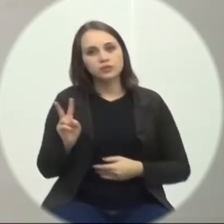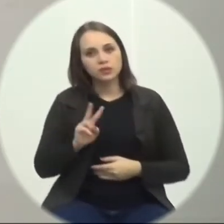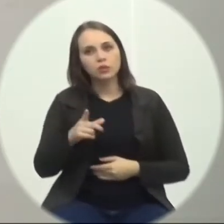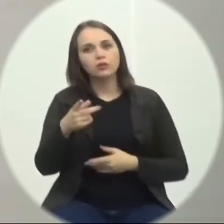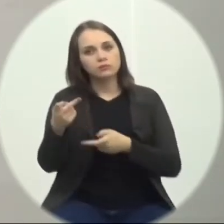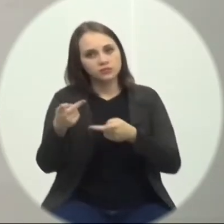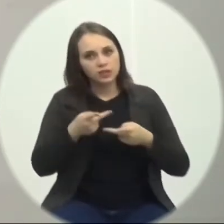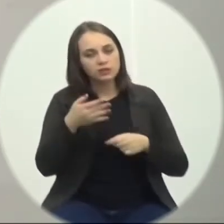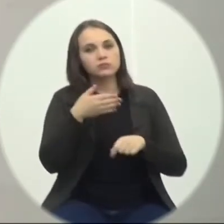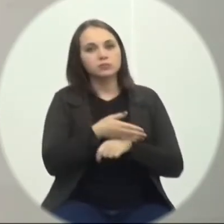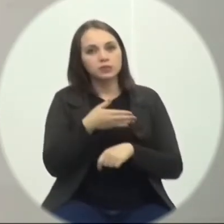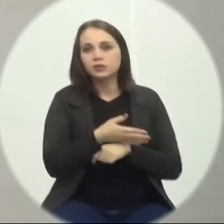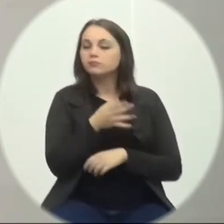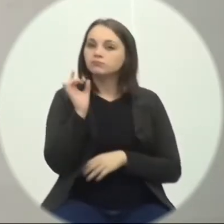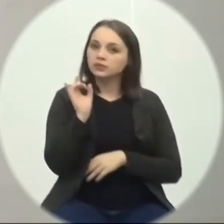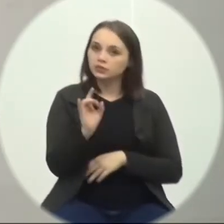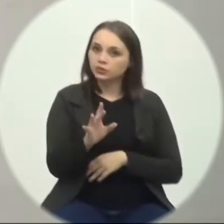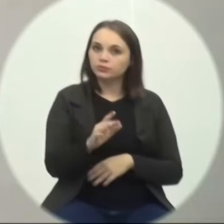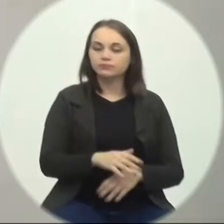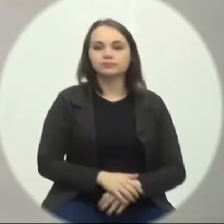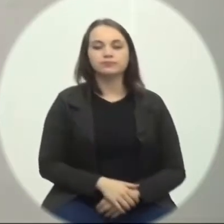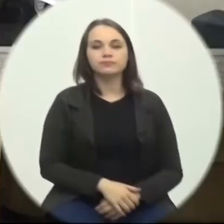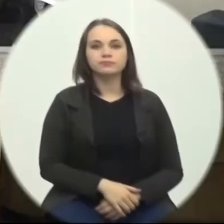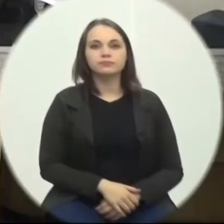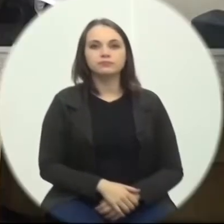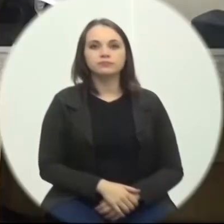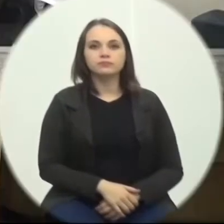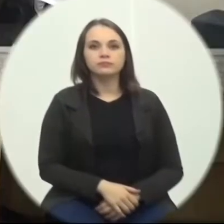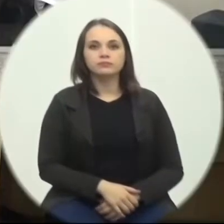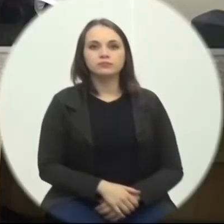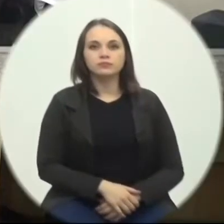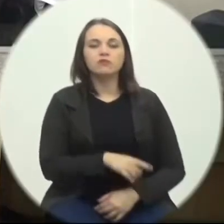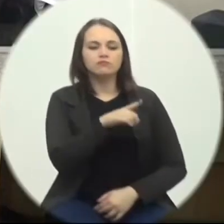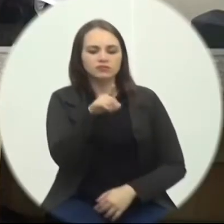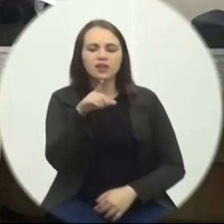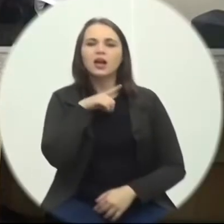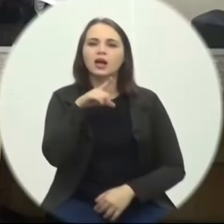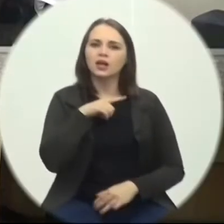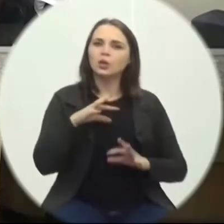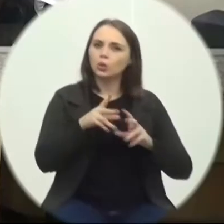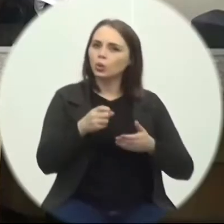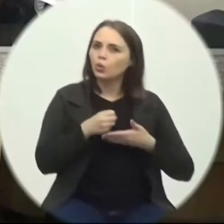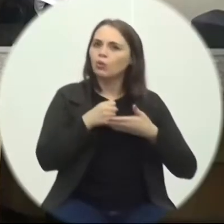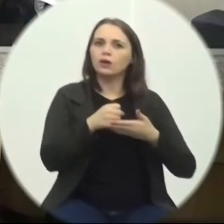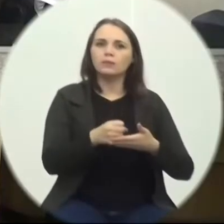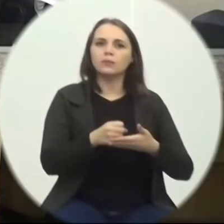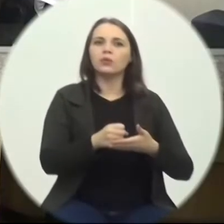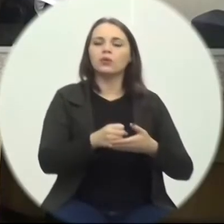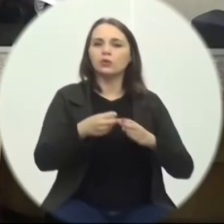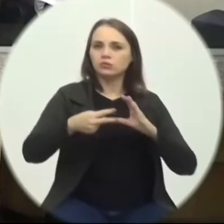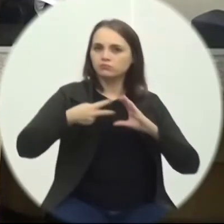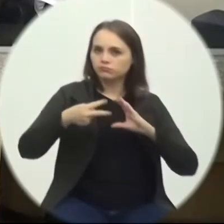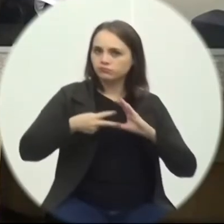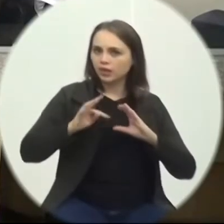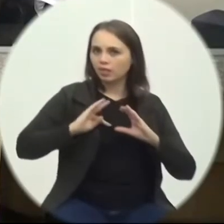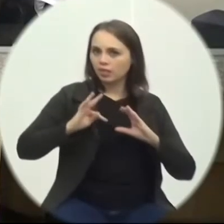convidados a participar É isso senhor presidente Vossa excelência Terá todo o apoio Da equipe técnica da casa Para fazer a audiência Excelência